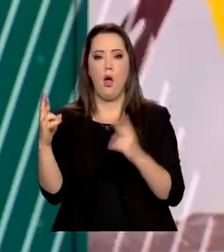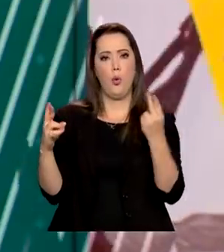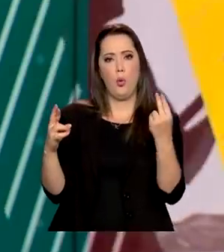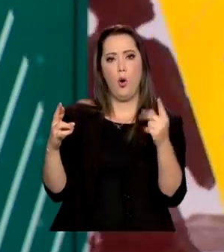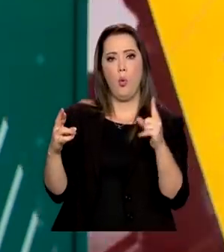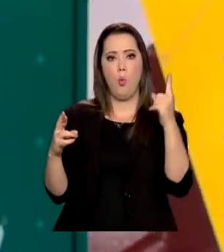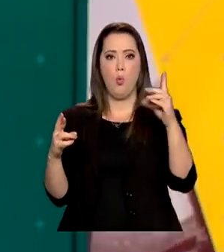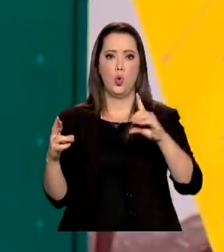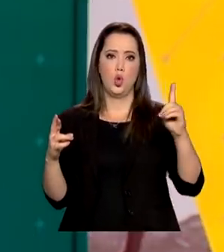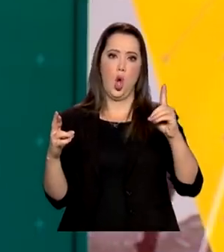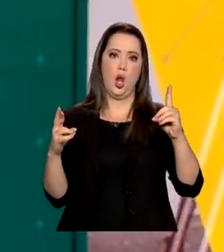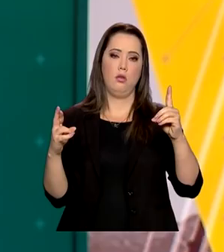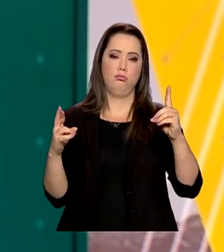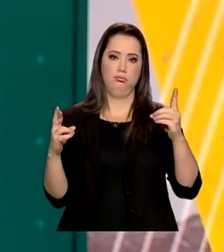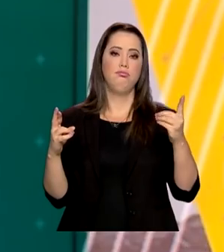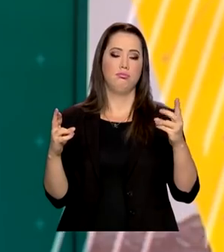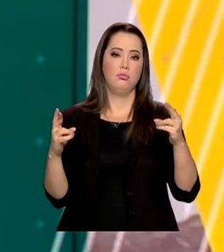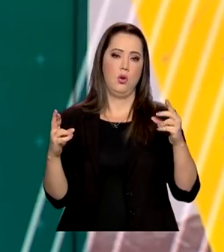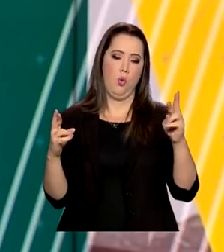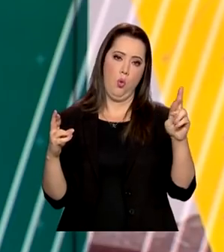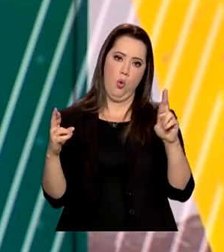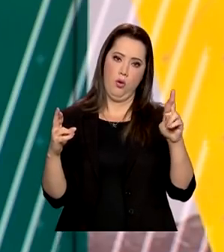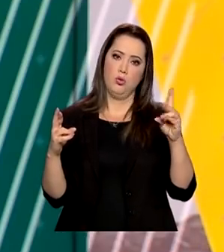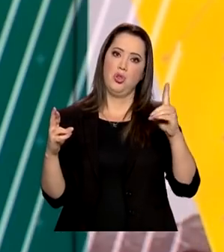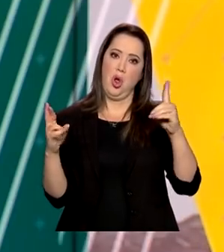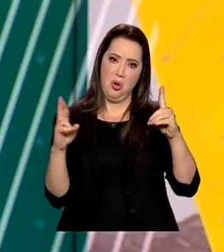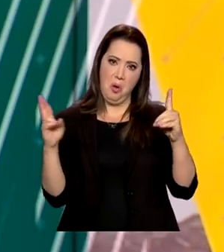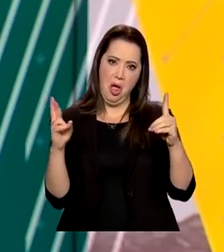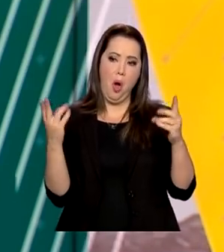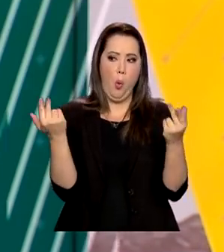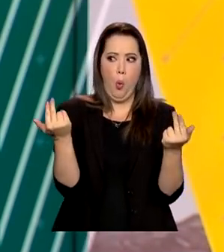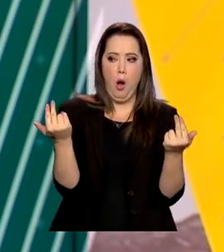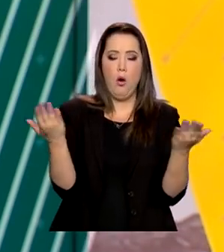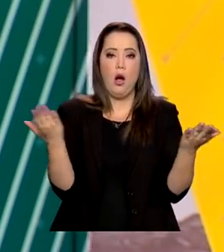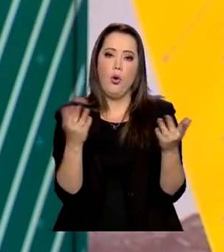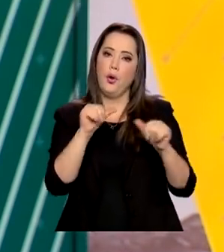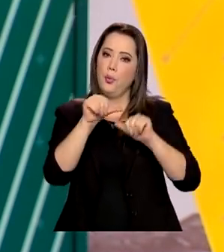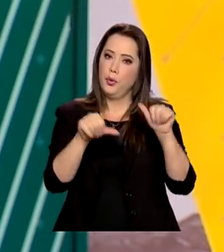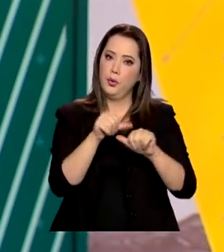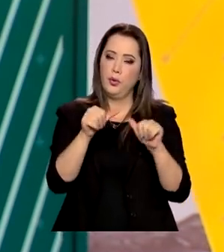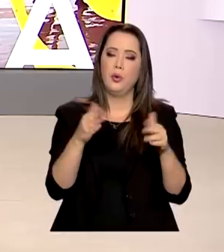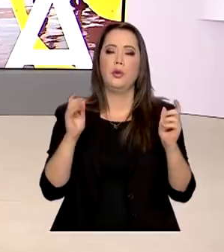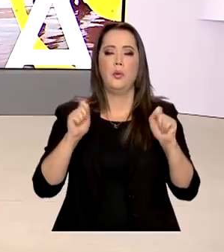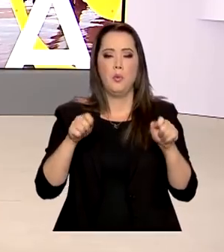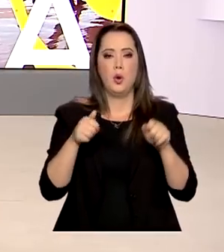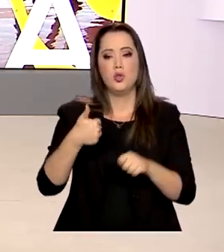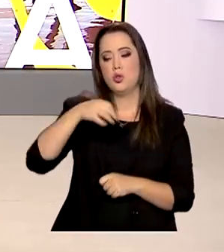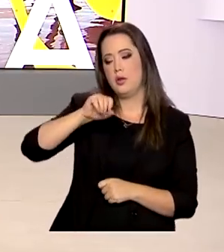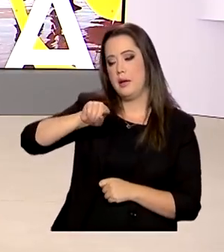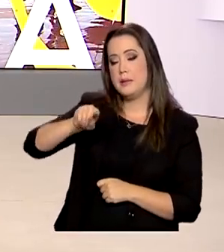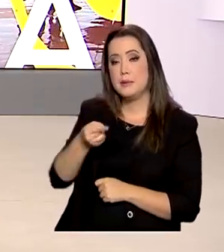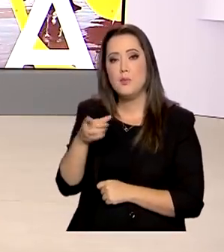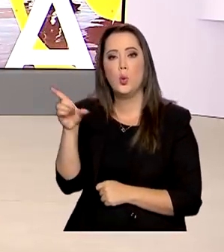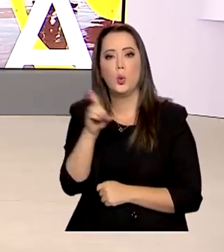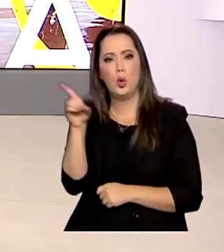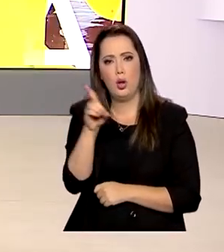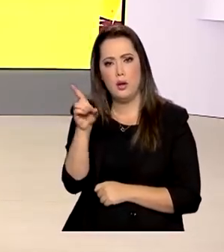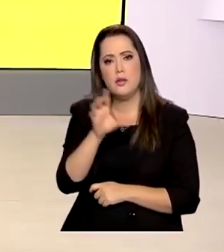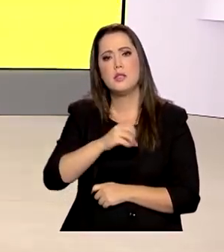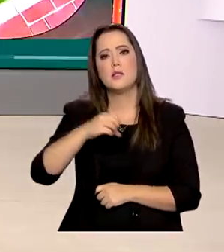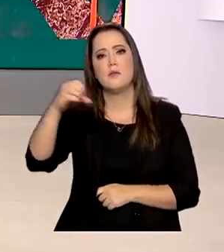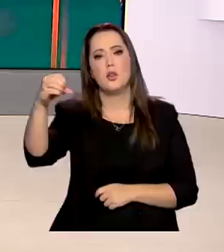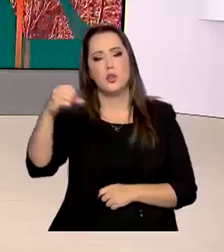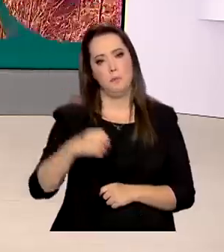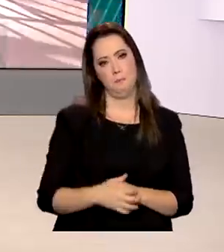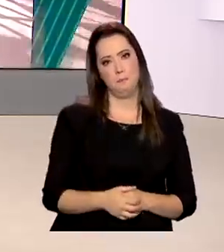de valor com o dólar. A sanção foi publicada no Diário Oficial da União desta quinta-feira. O azeite não